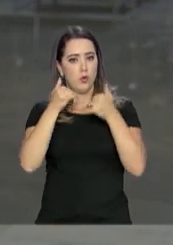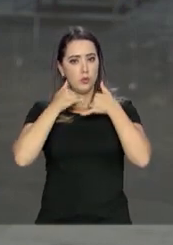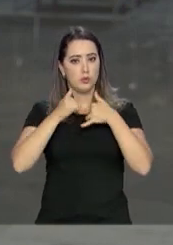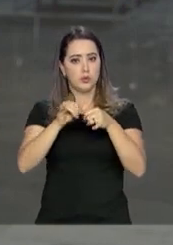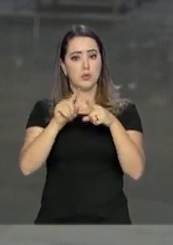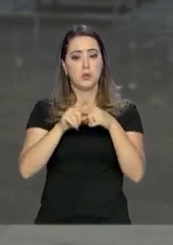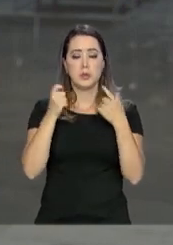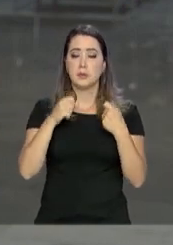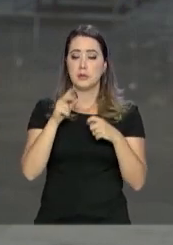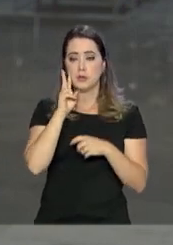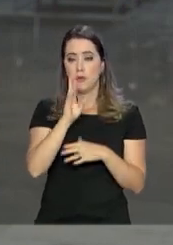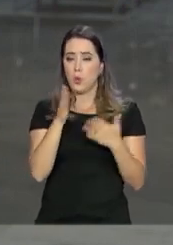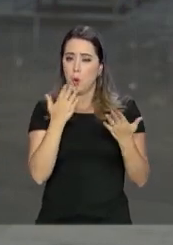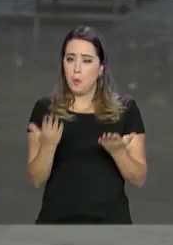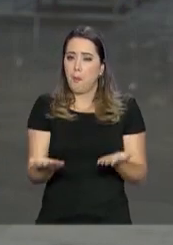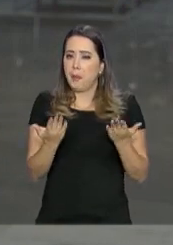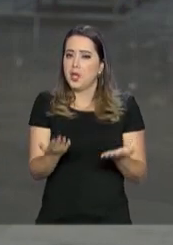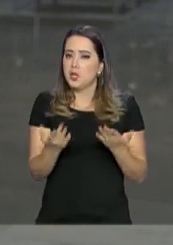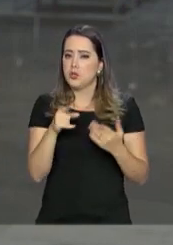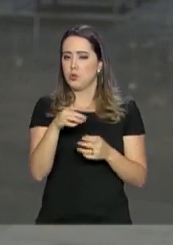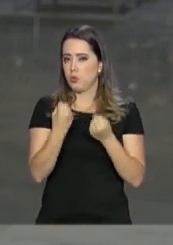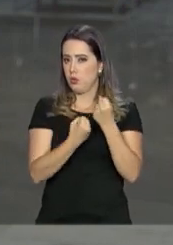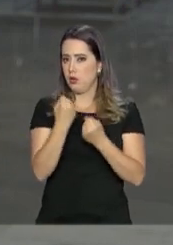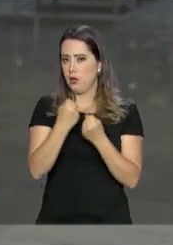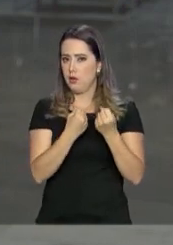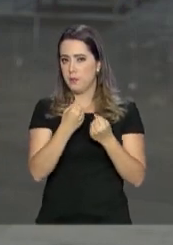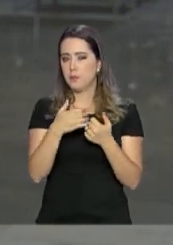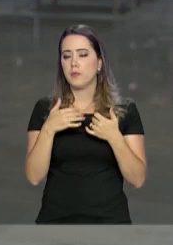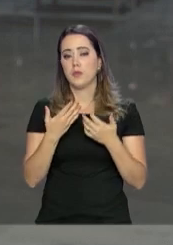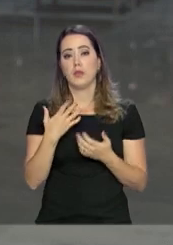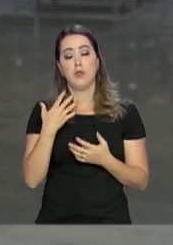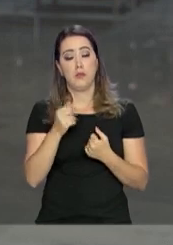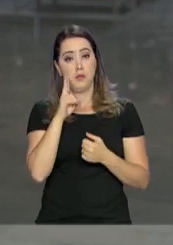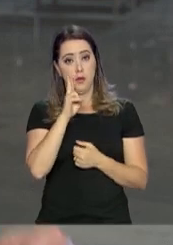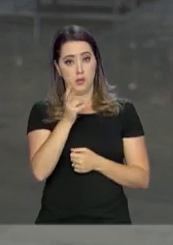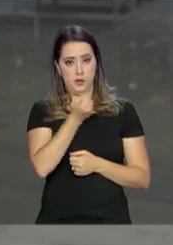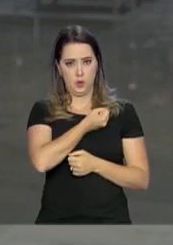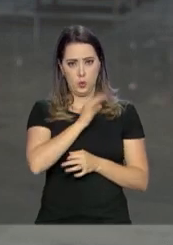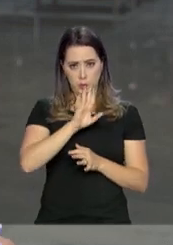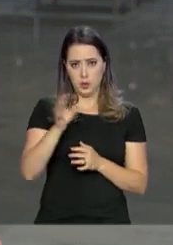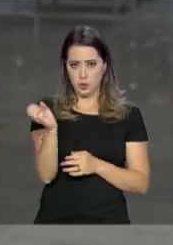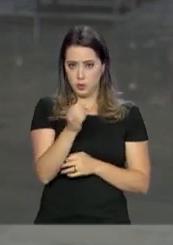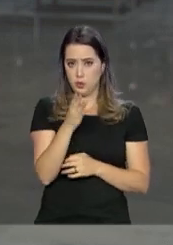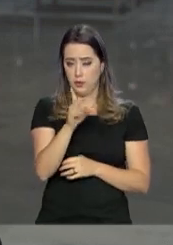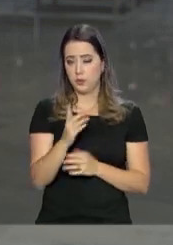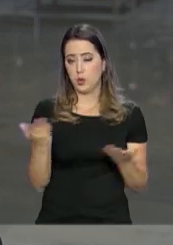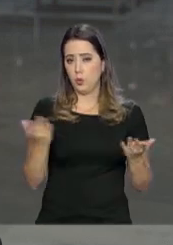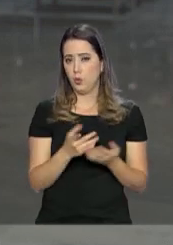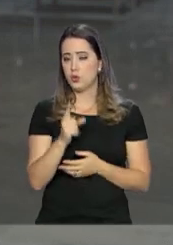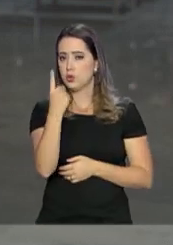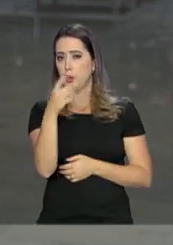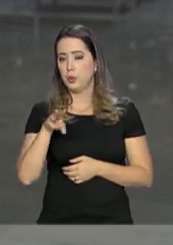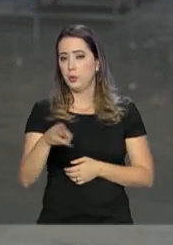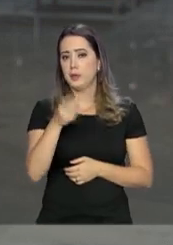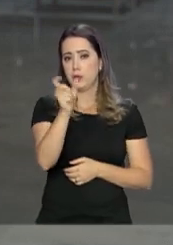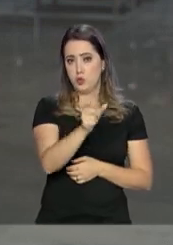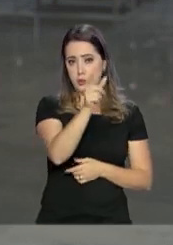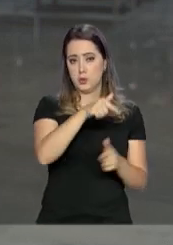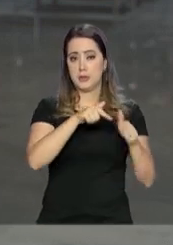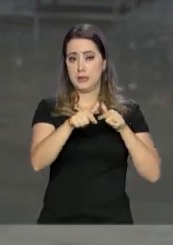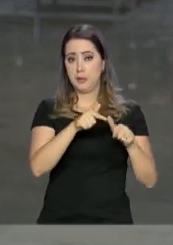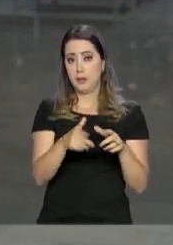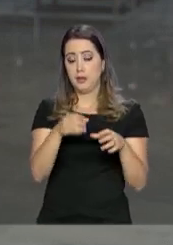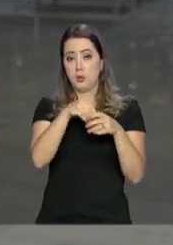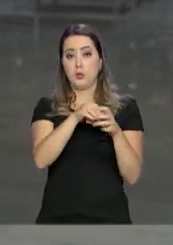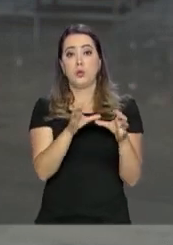energética. Agora, alguns dados do setor automotivo no país. Ele emprega atualmente 1 milhão e 300 mil pessoas